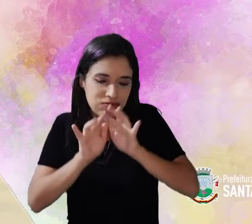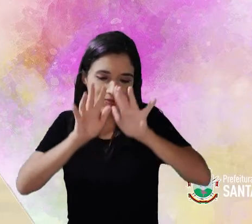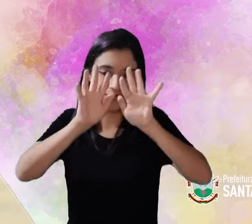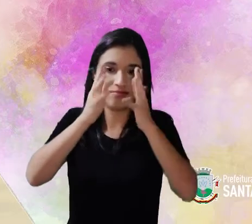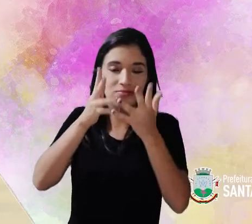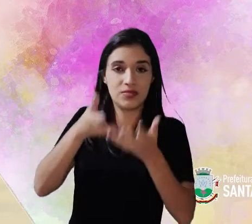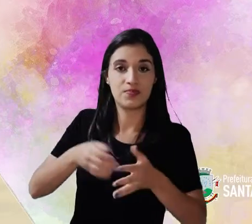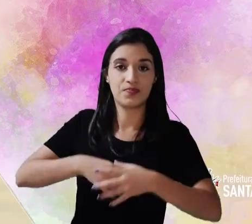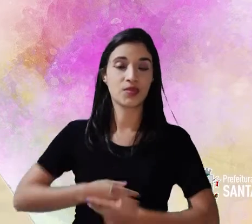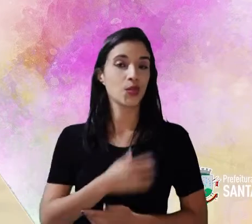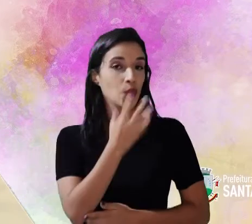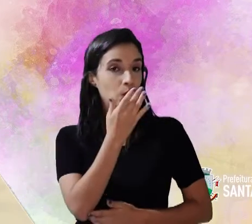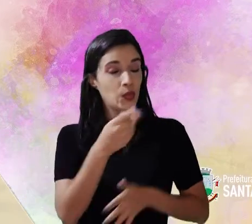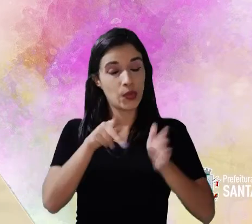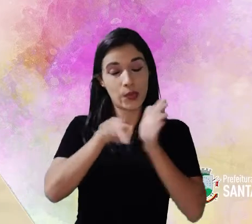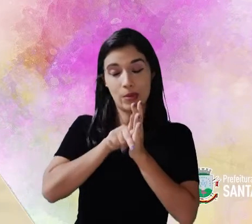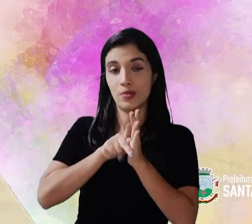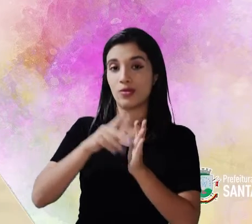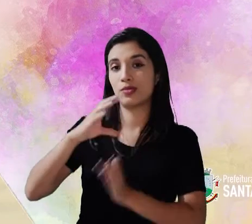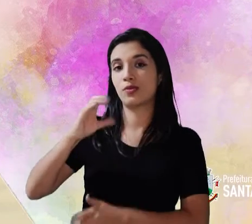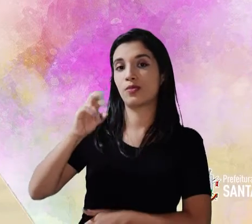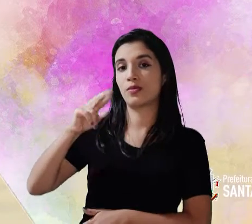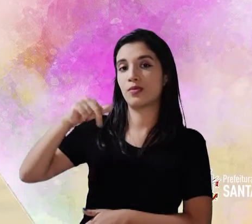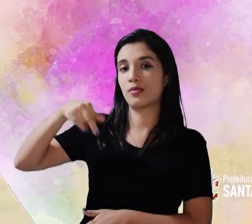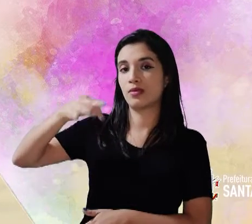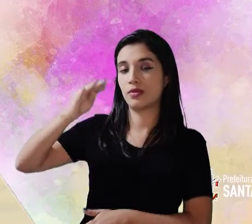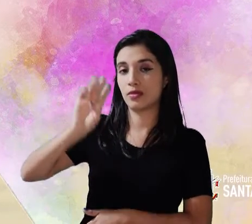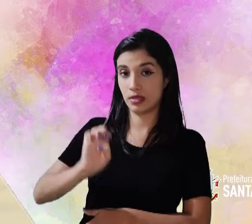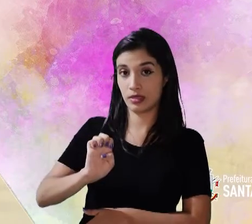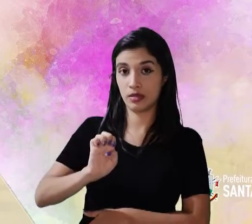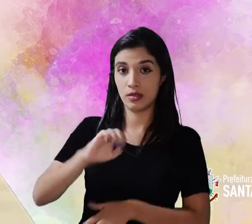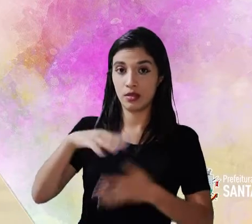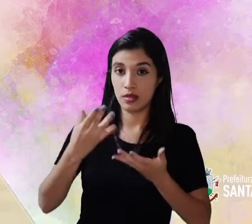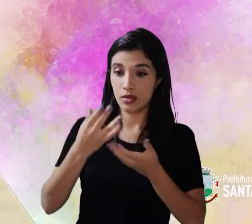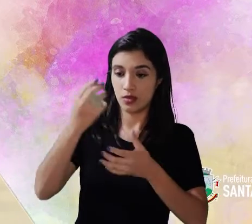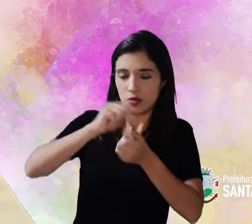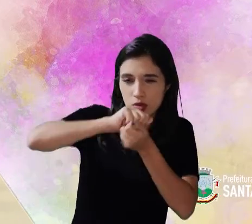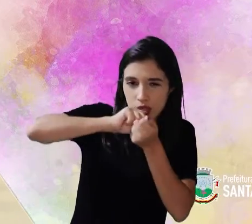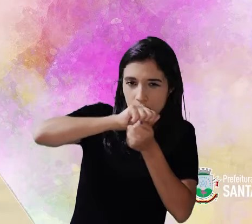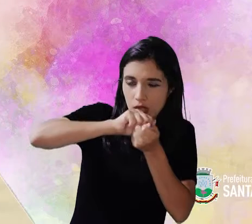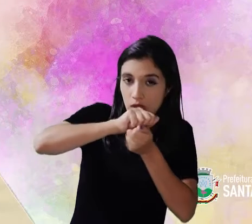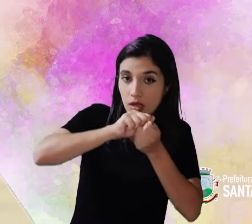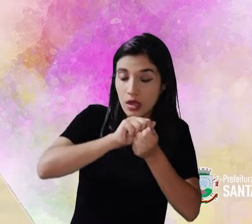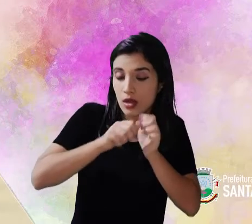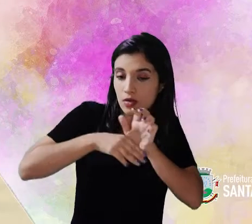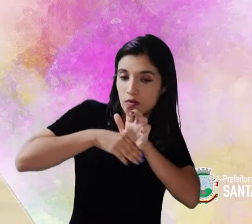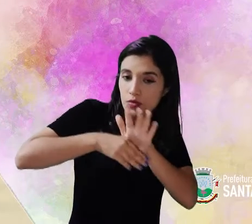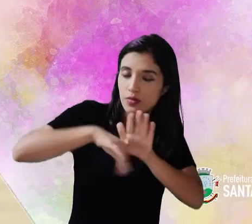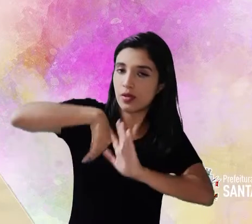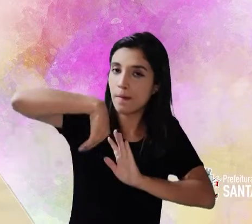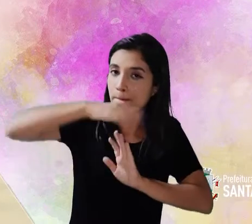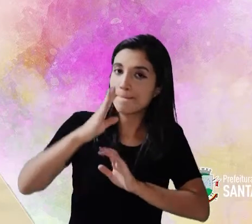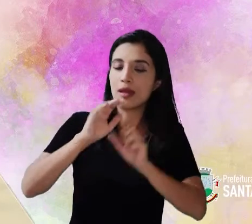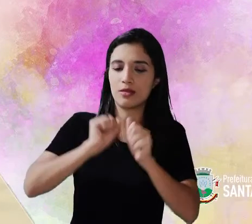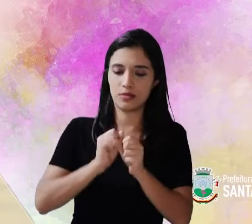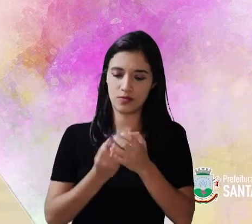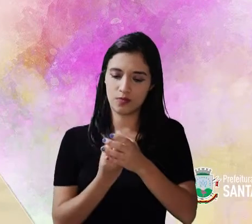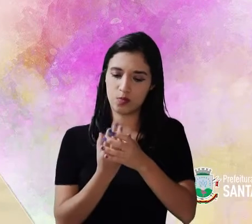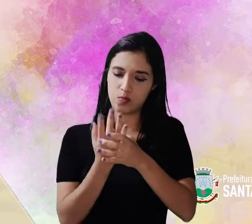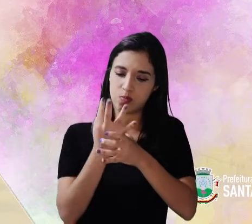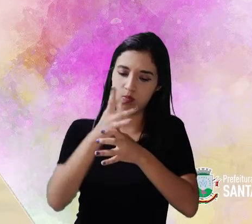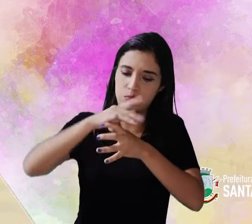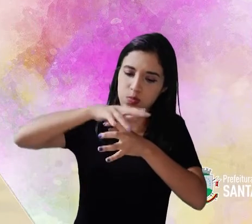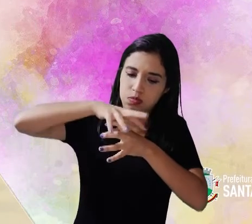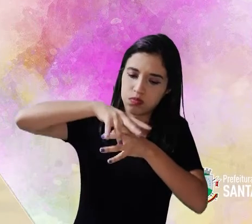vulcão. O colorido vem do corante e o detergente ajuda a